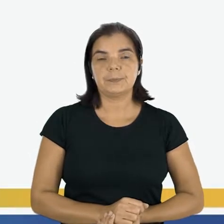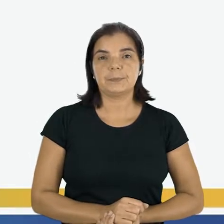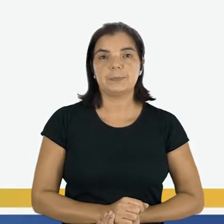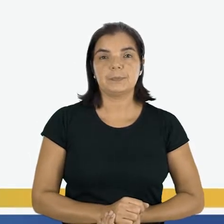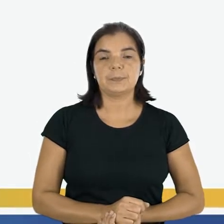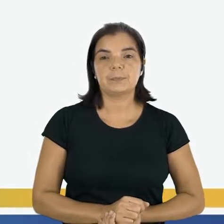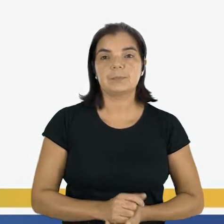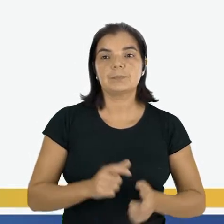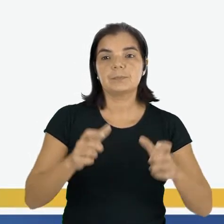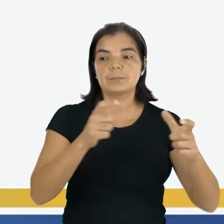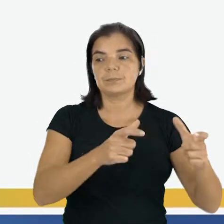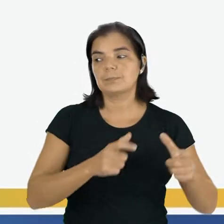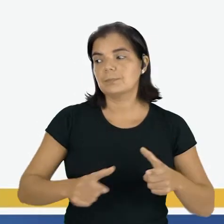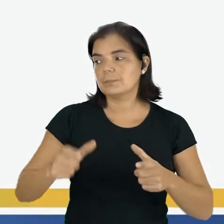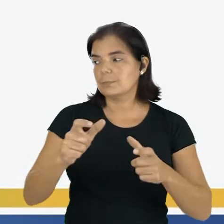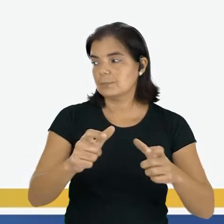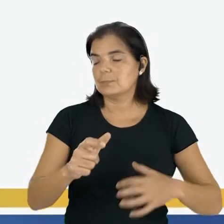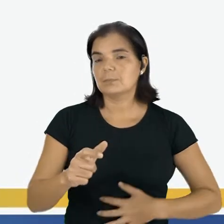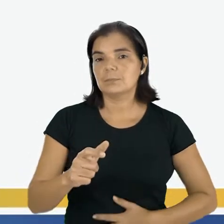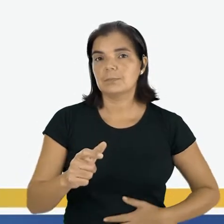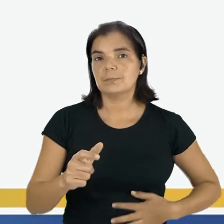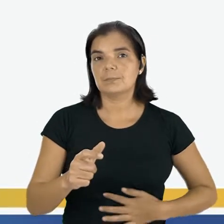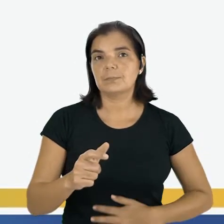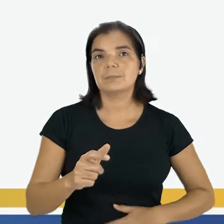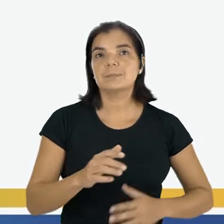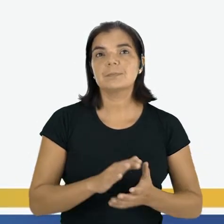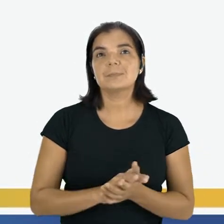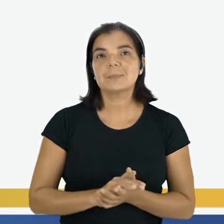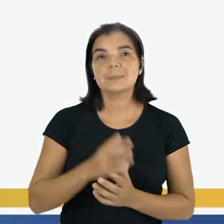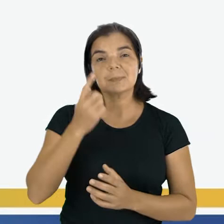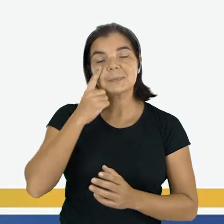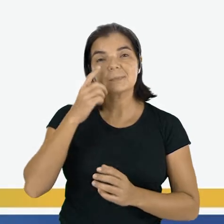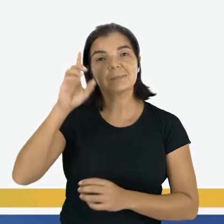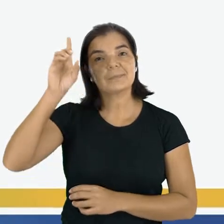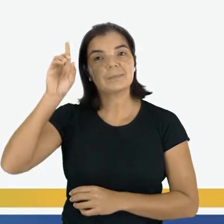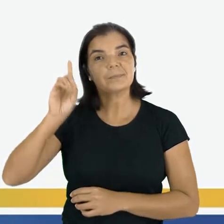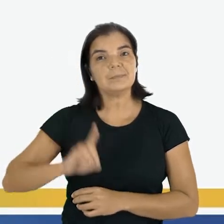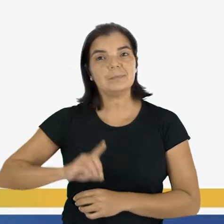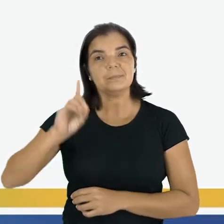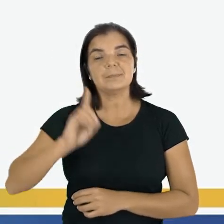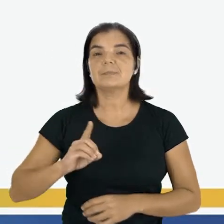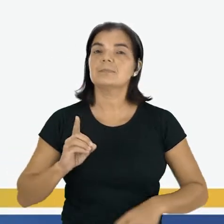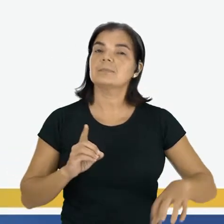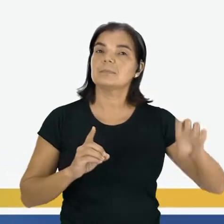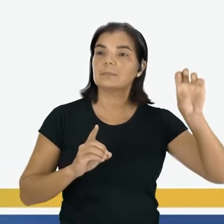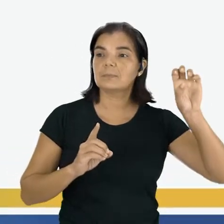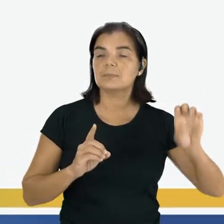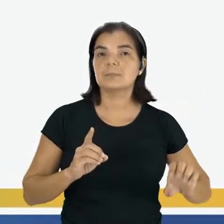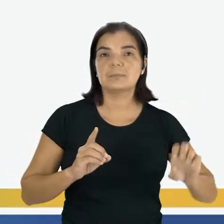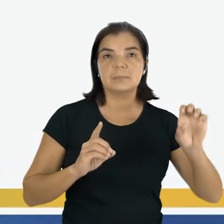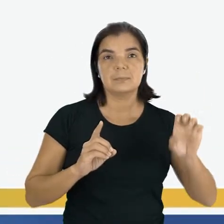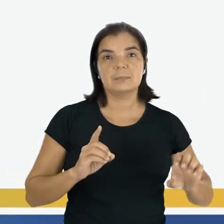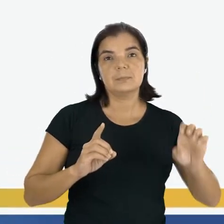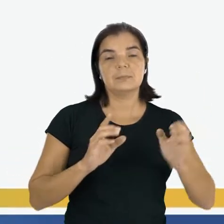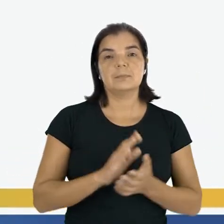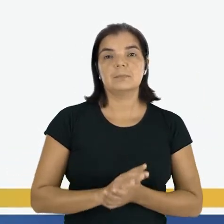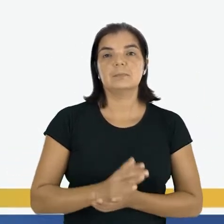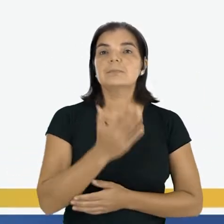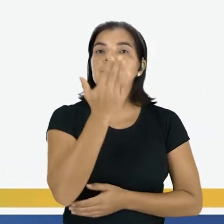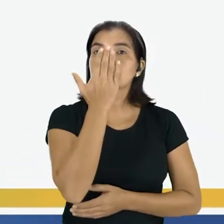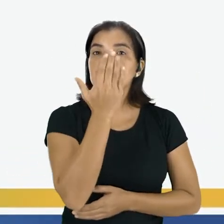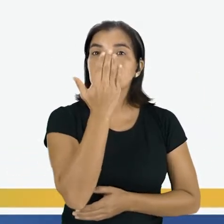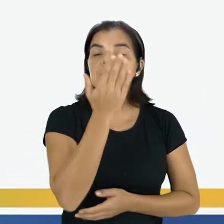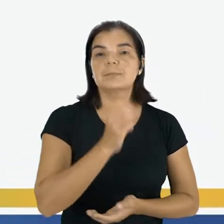localização espacial. É saber localizar o que está à direita, ou à esquerda, à